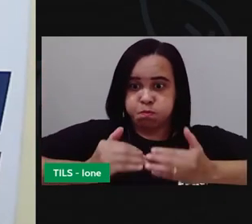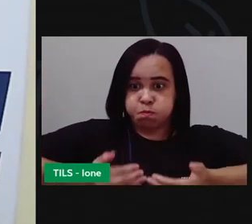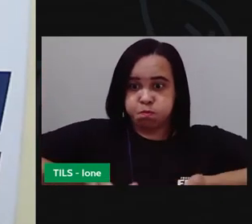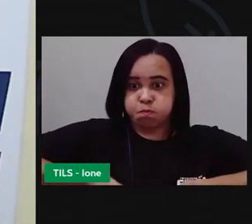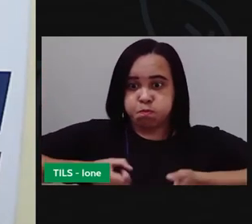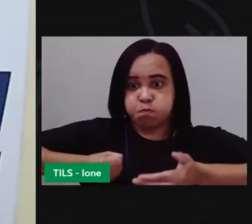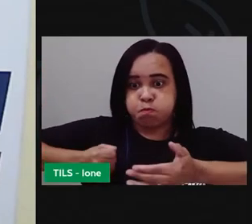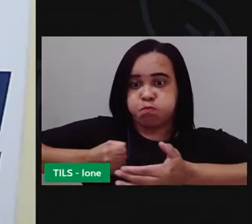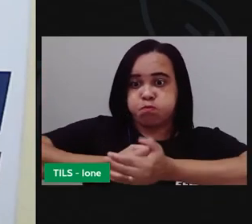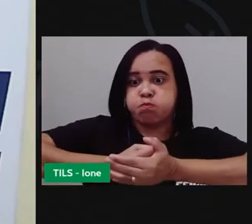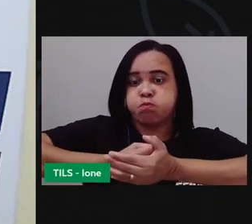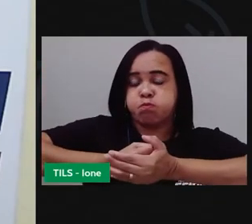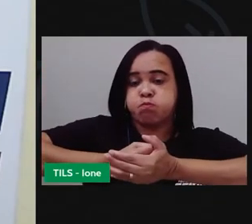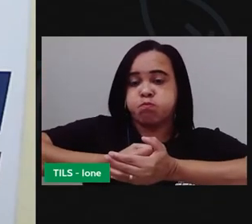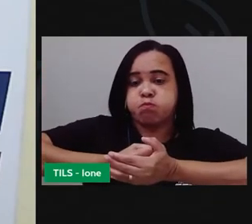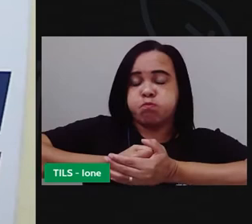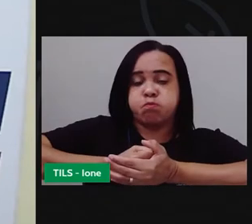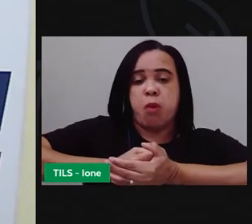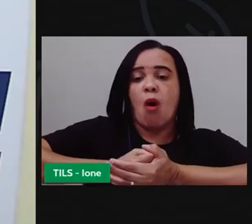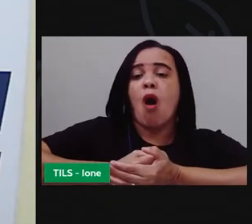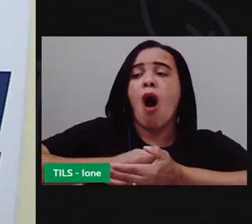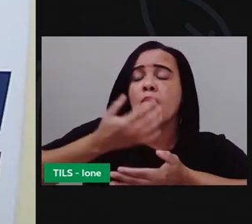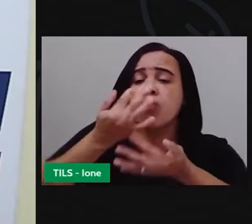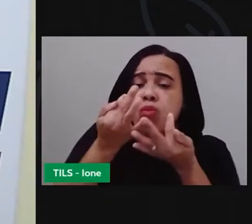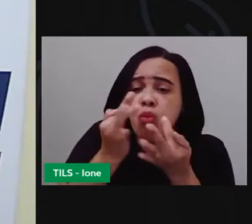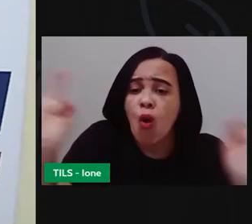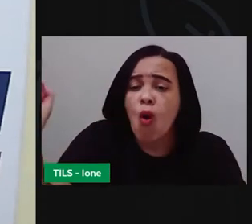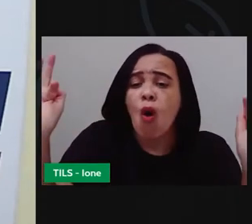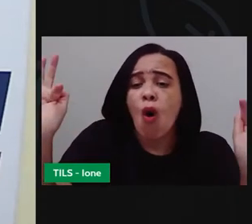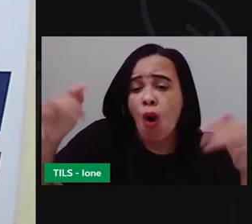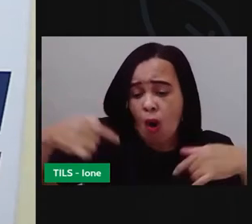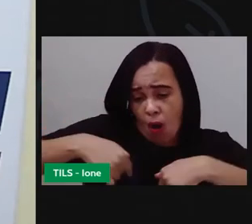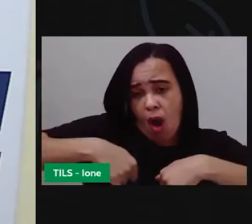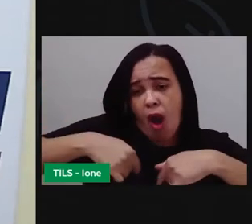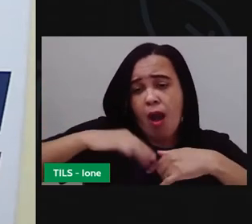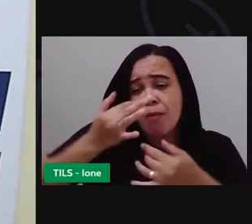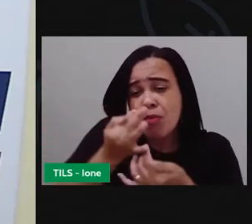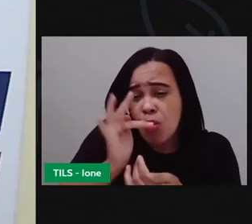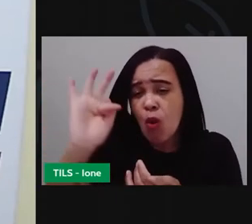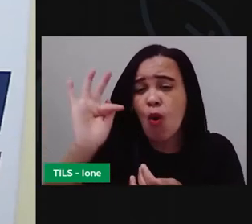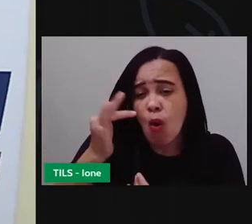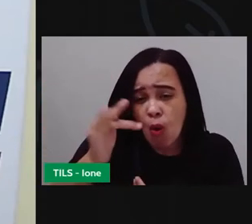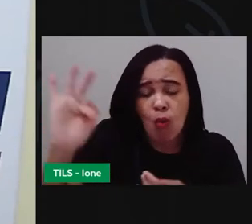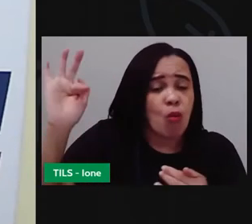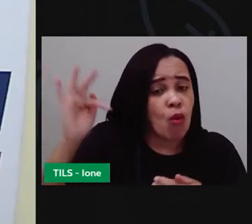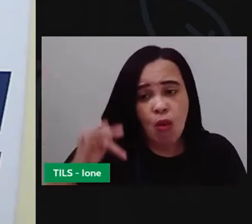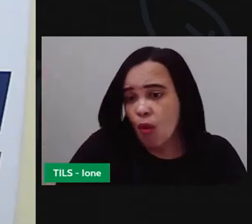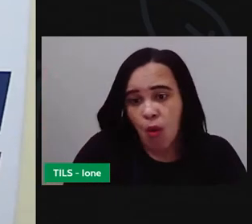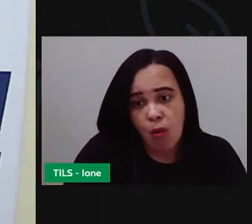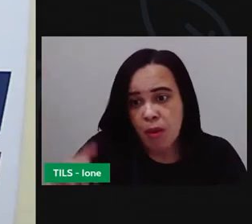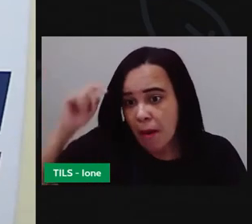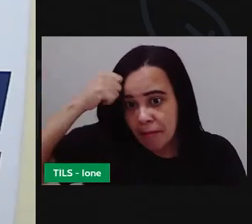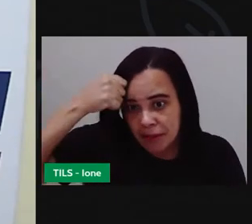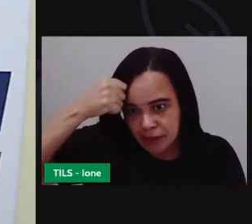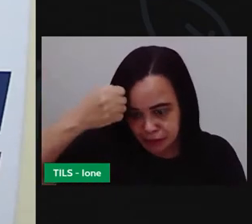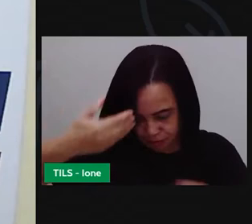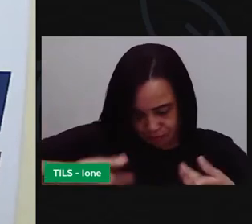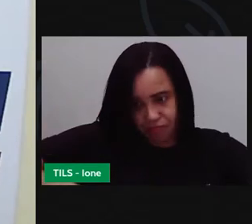e teve uma dor de barriga e não conseguiu ficar preto.